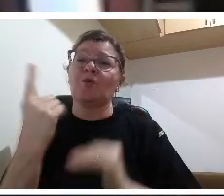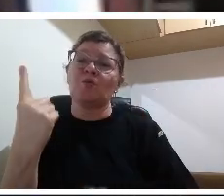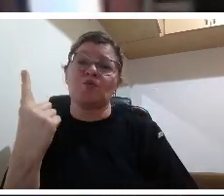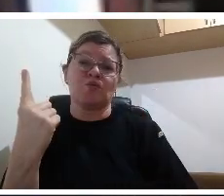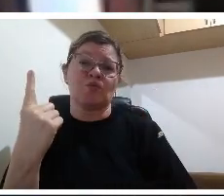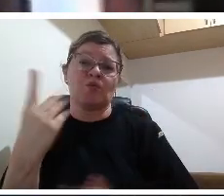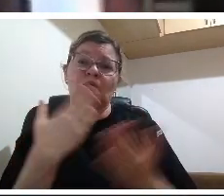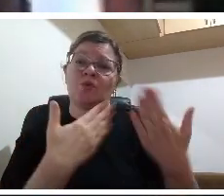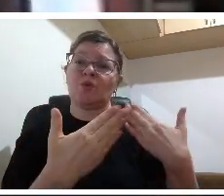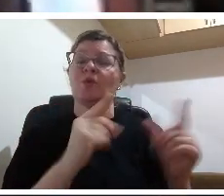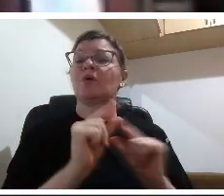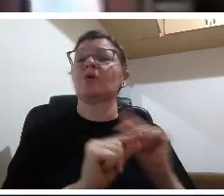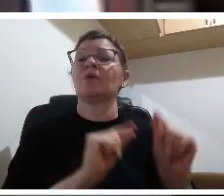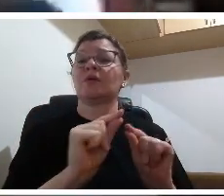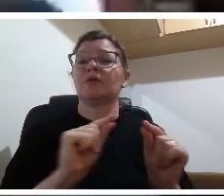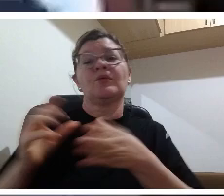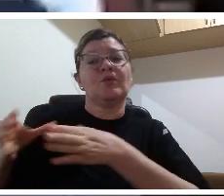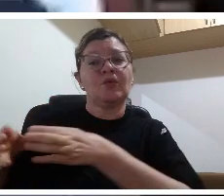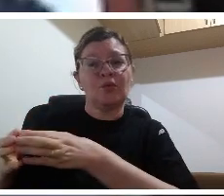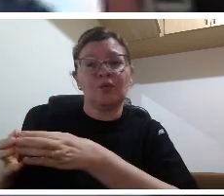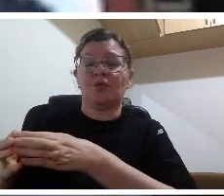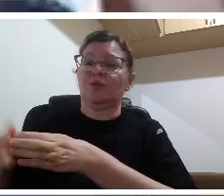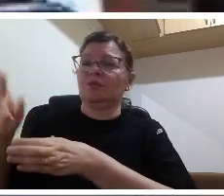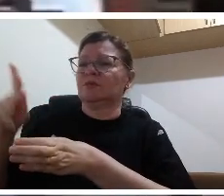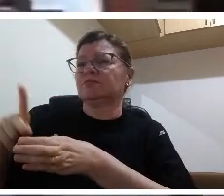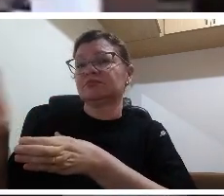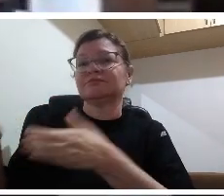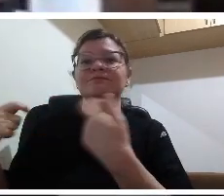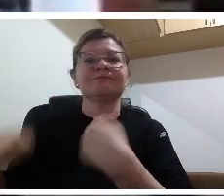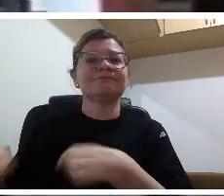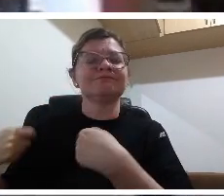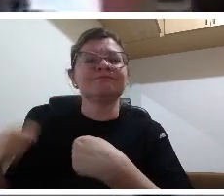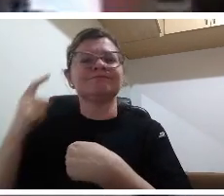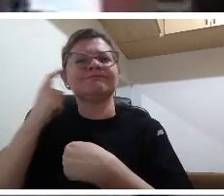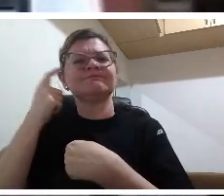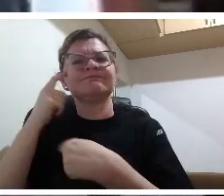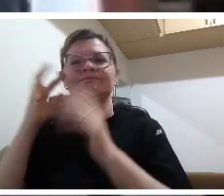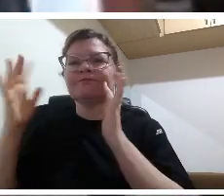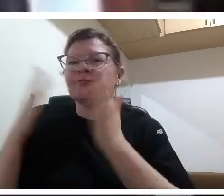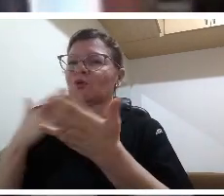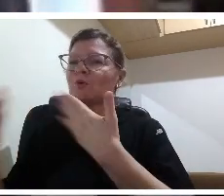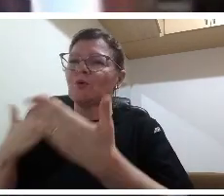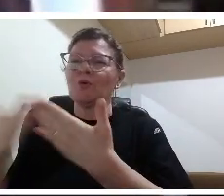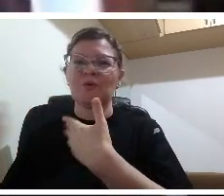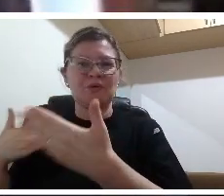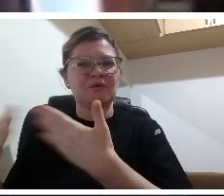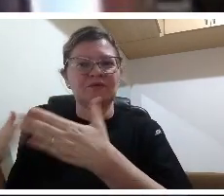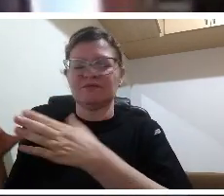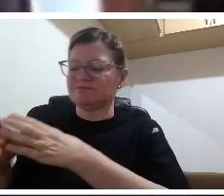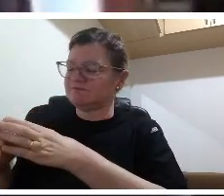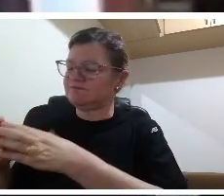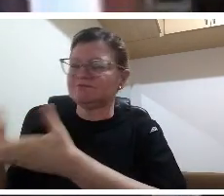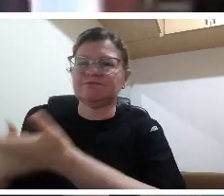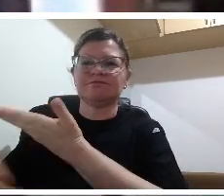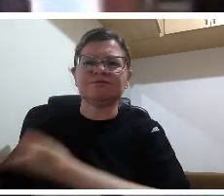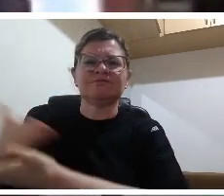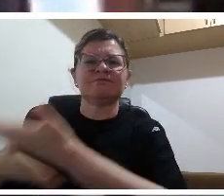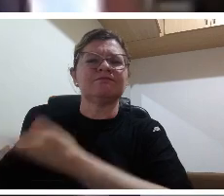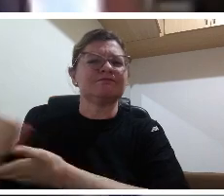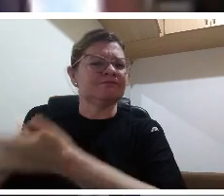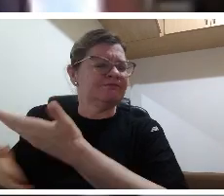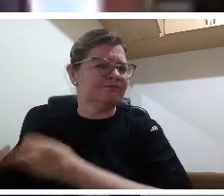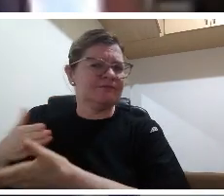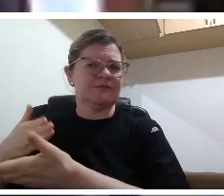decidir o que é necessário e para que a criança vai aprender a mexer o braço a perna para que então